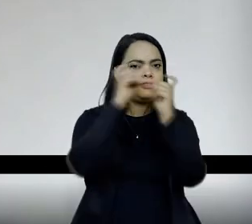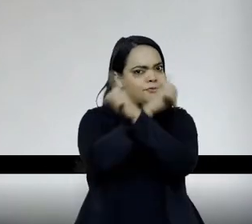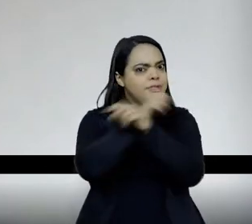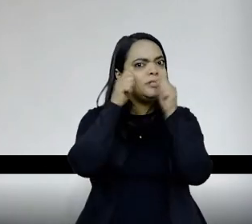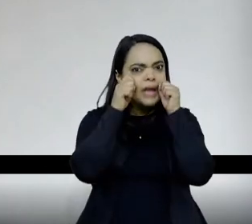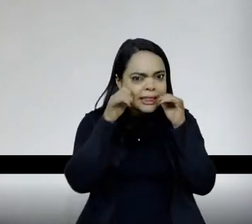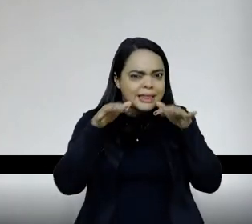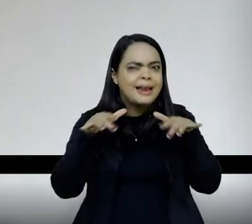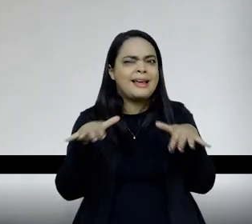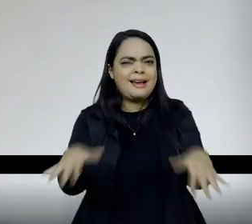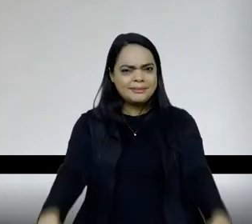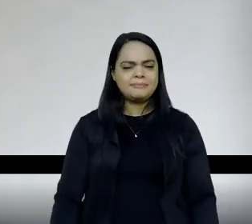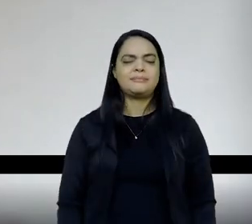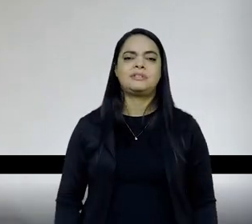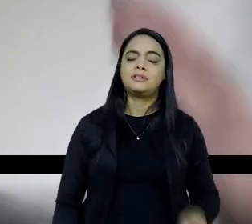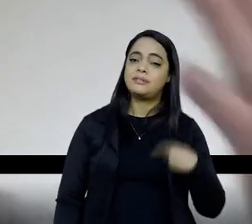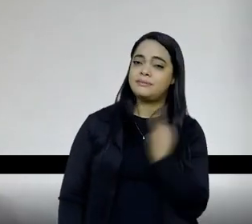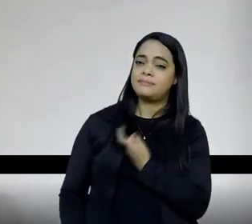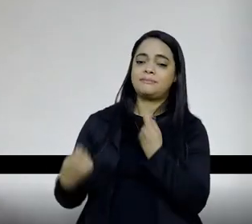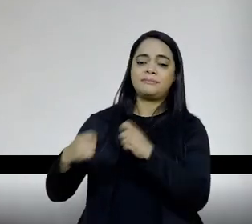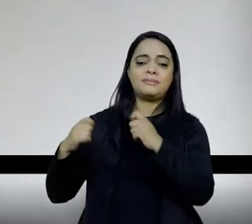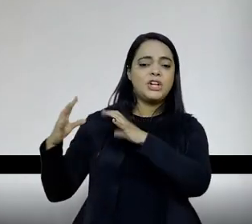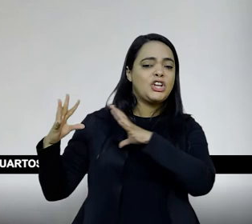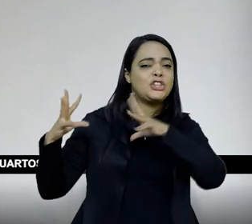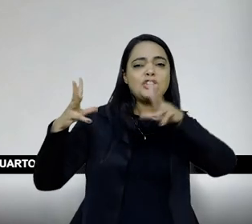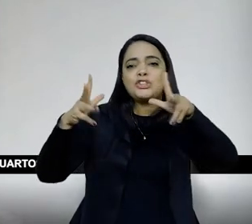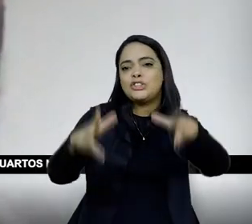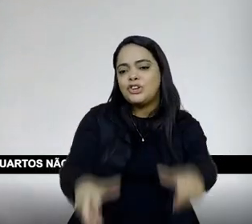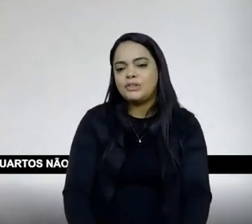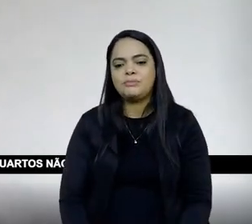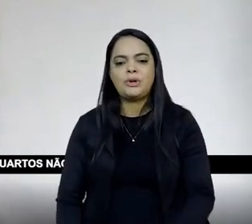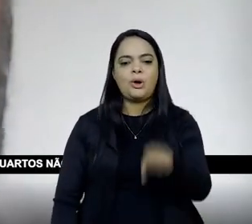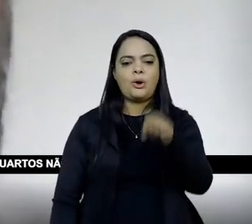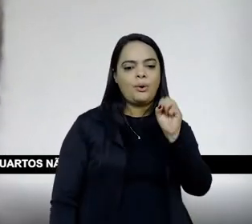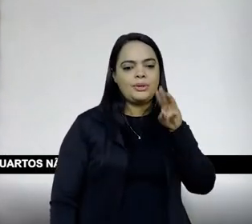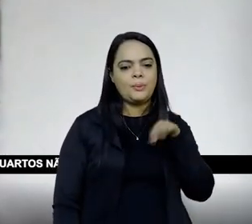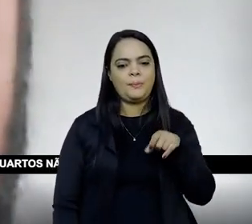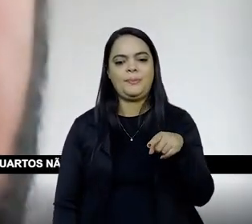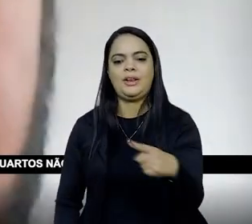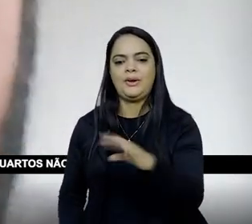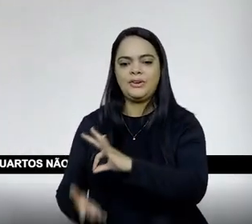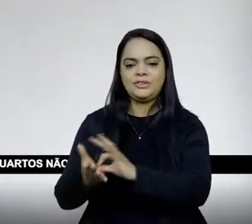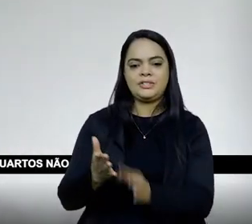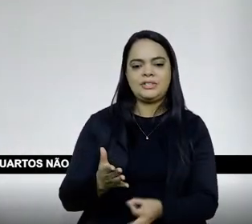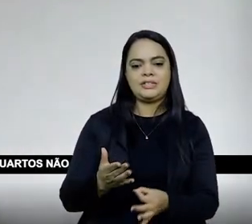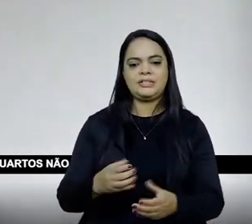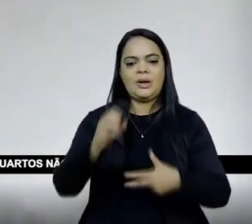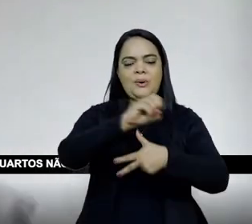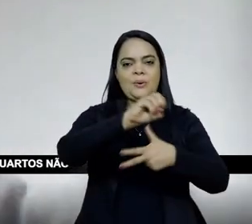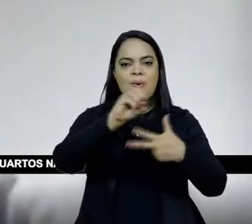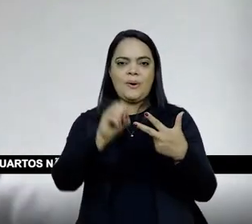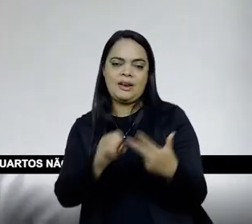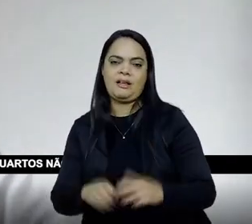fazer que todo mundo... Você tem oito milhões de inscrições no Enem quando você tem nem